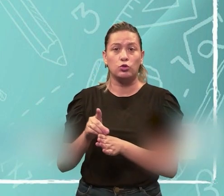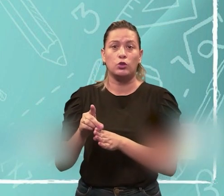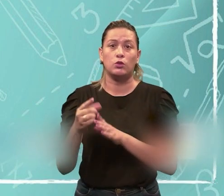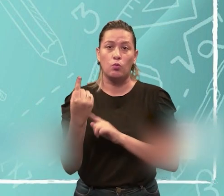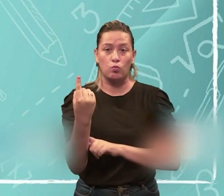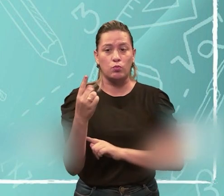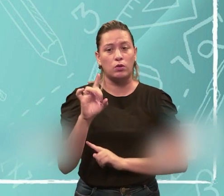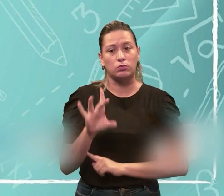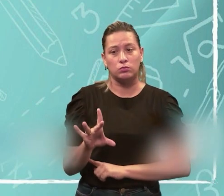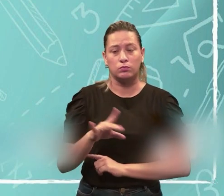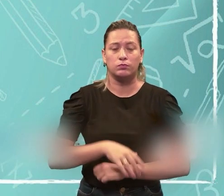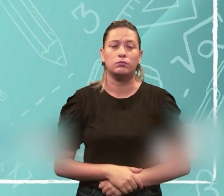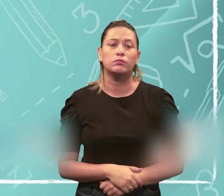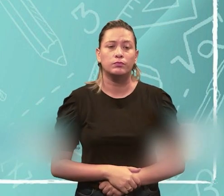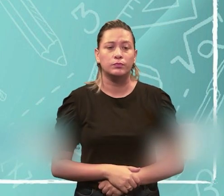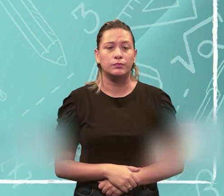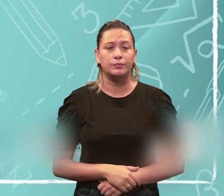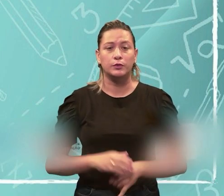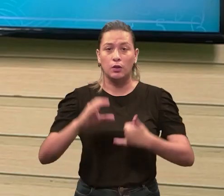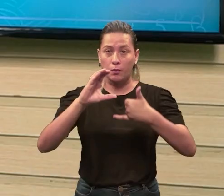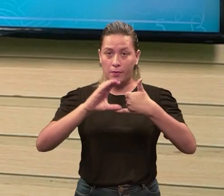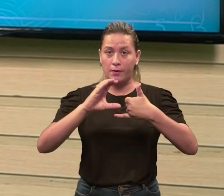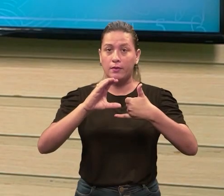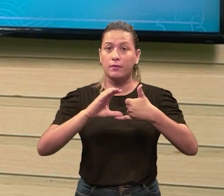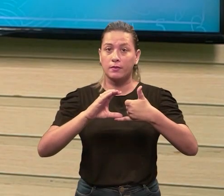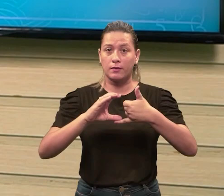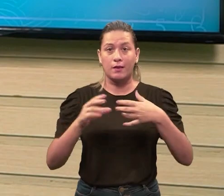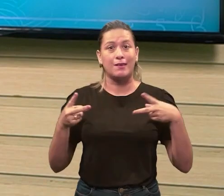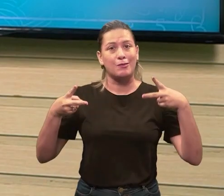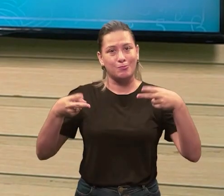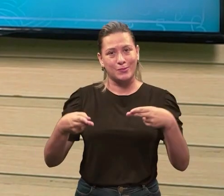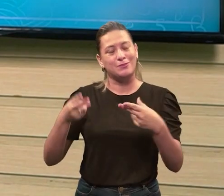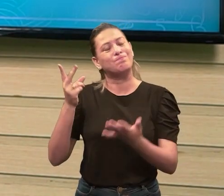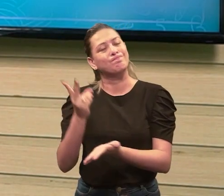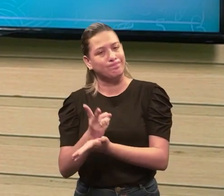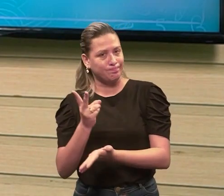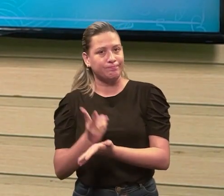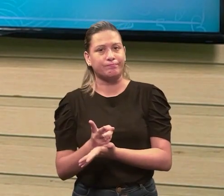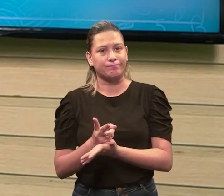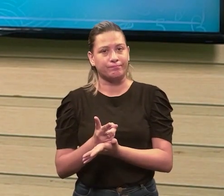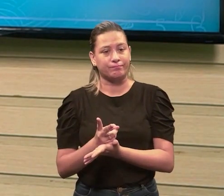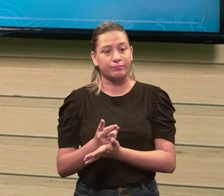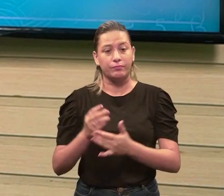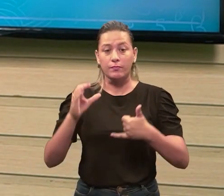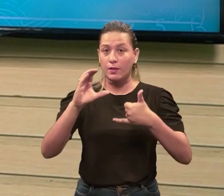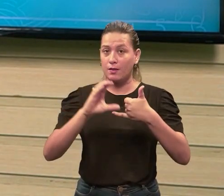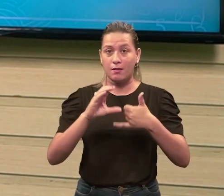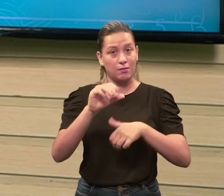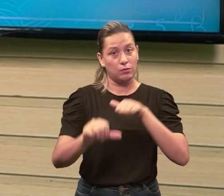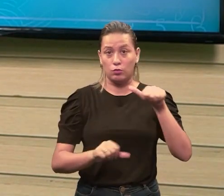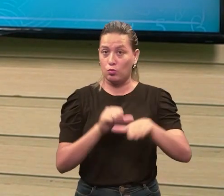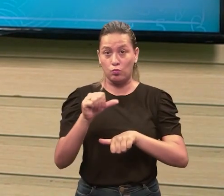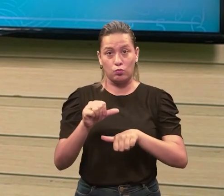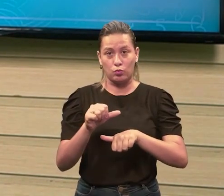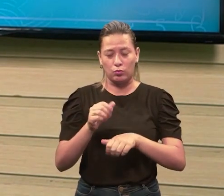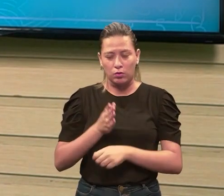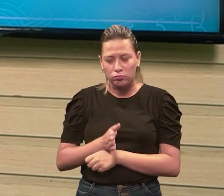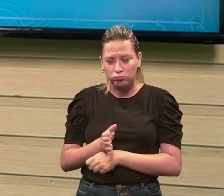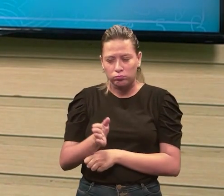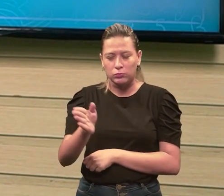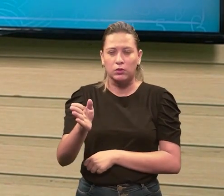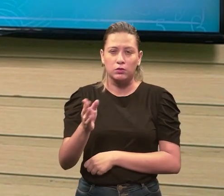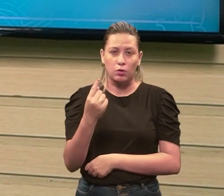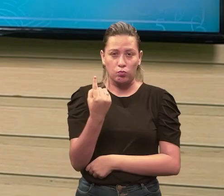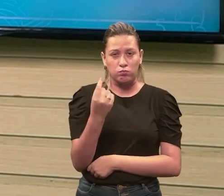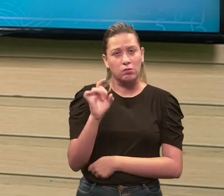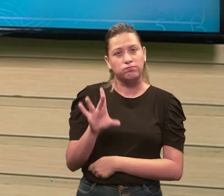Assim, a carga permanece sempre a mesma. Então, já percebemos aí que a carga não muda, né? É uma única direção, é a mesma